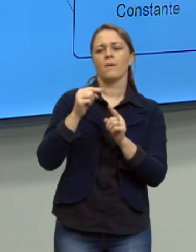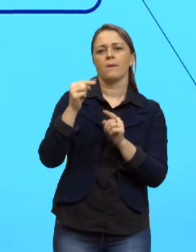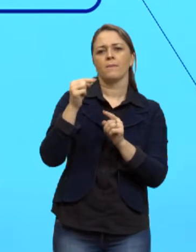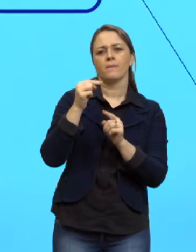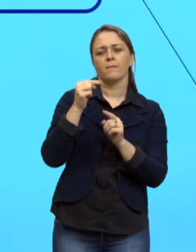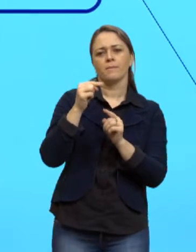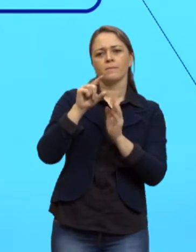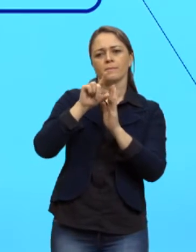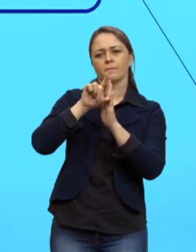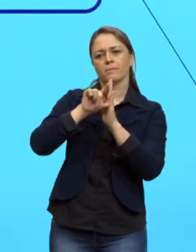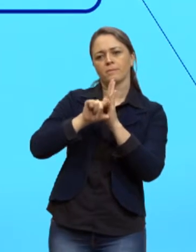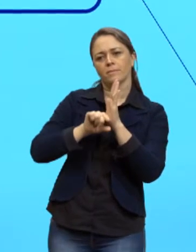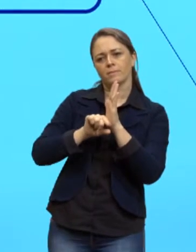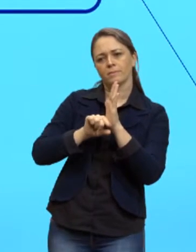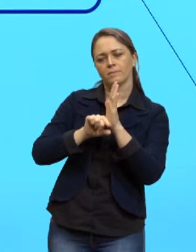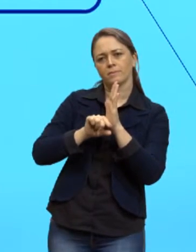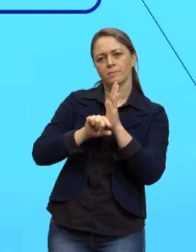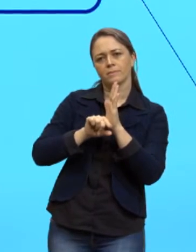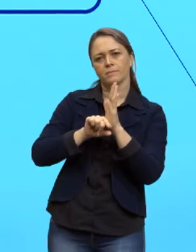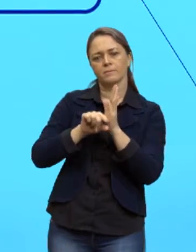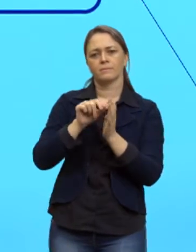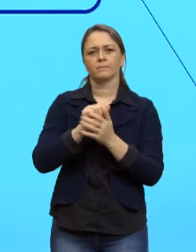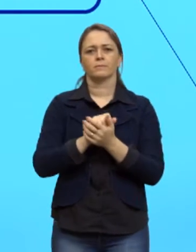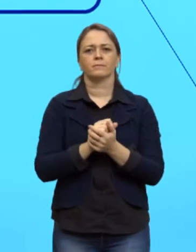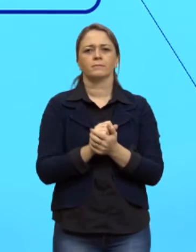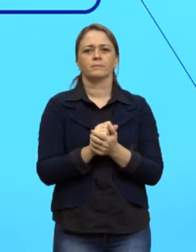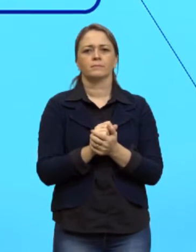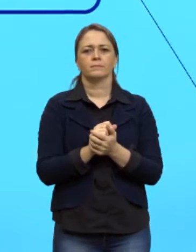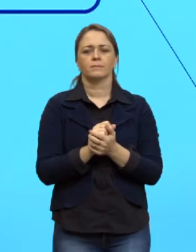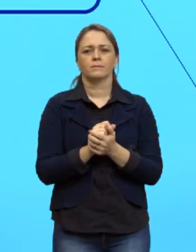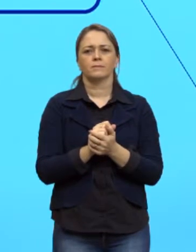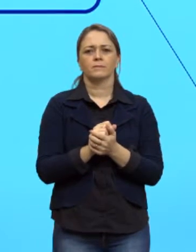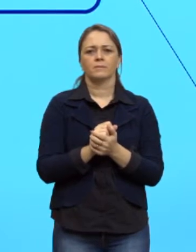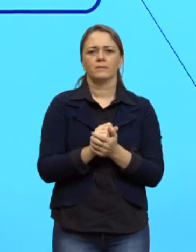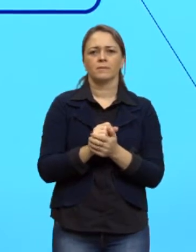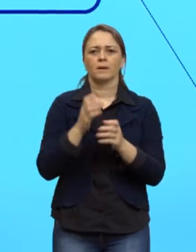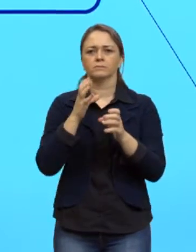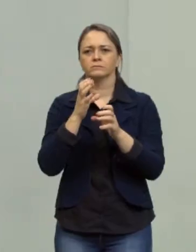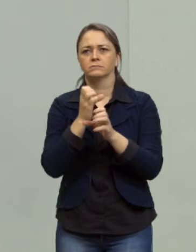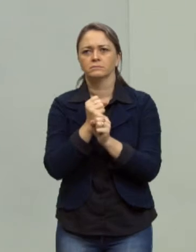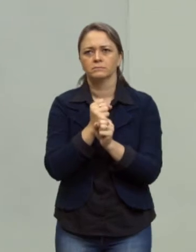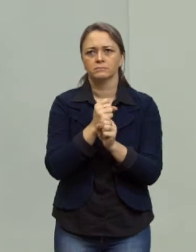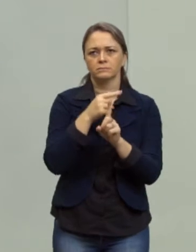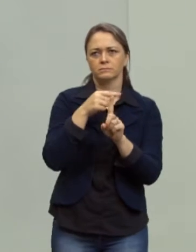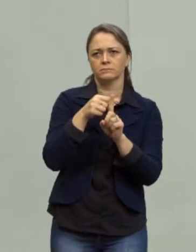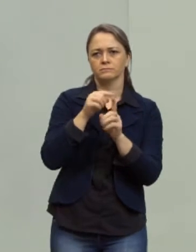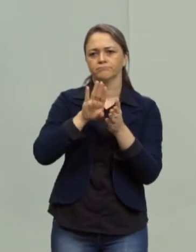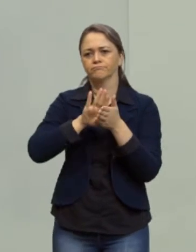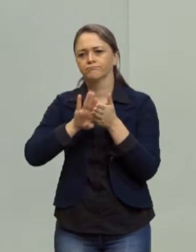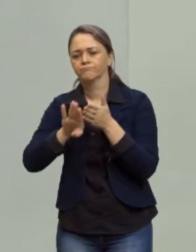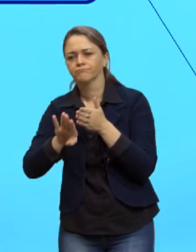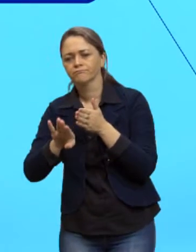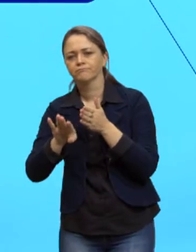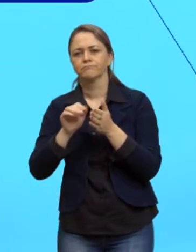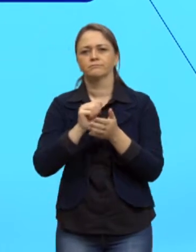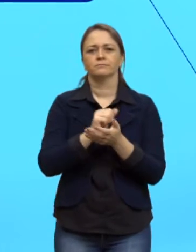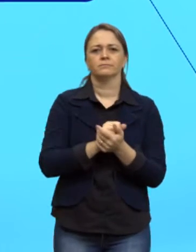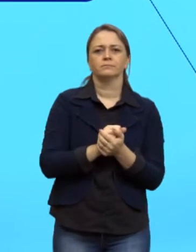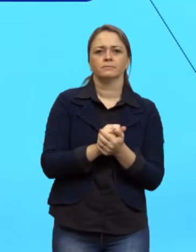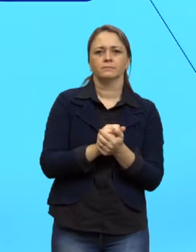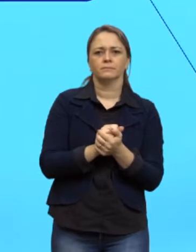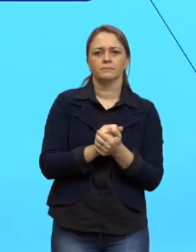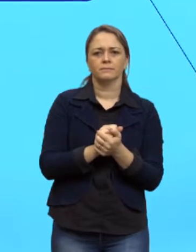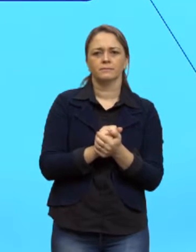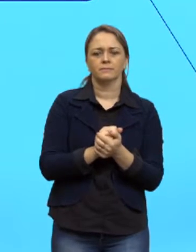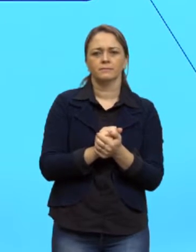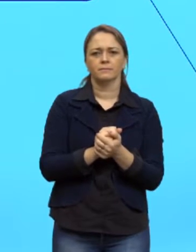negativa, ou seja, decrescem os números. Ao invés de adicionar, eu estou retirando. E quando é que